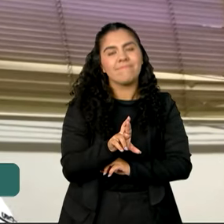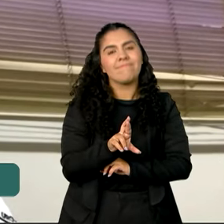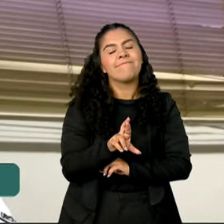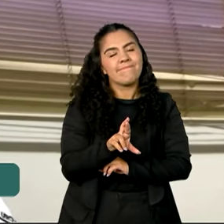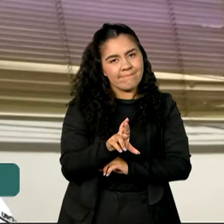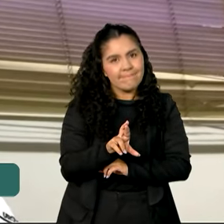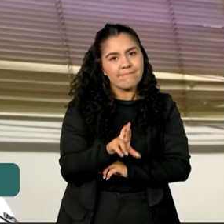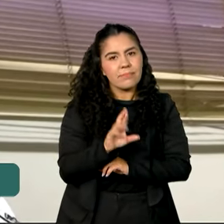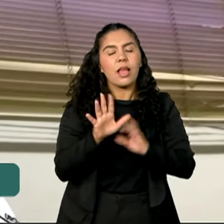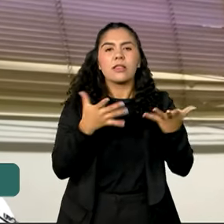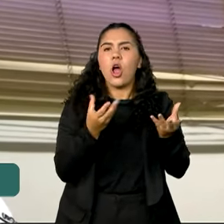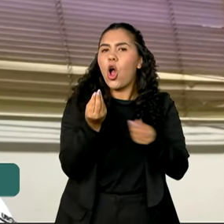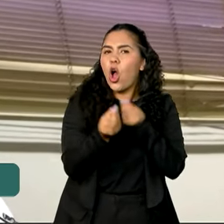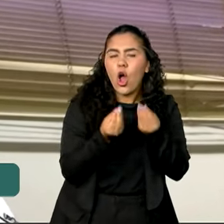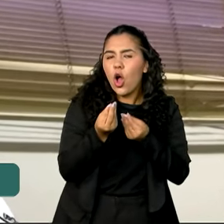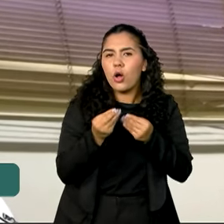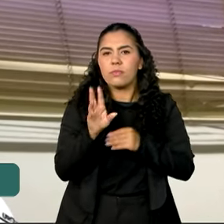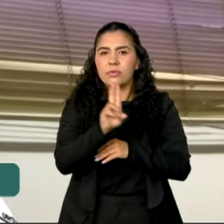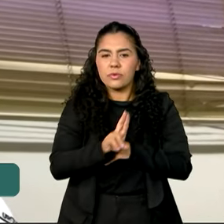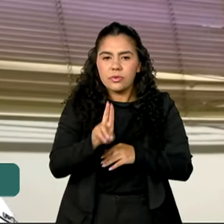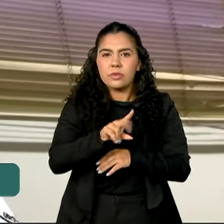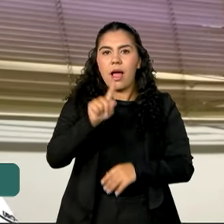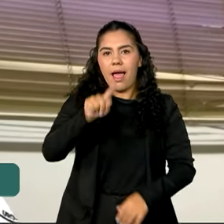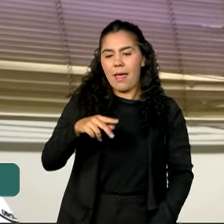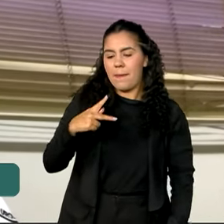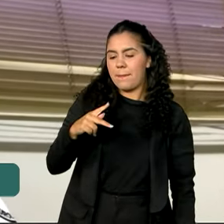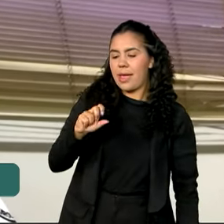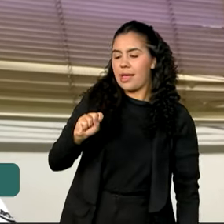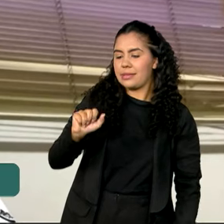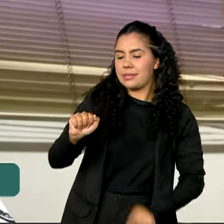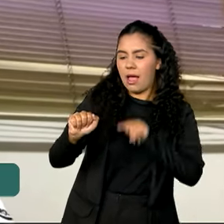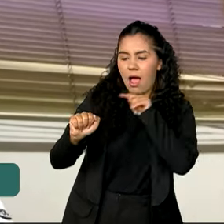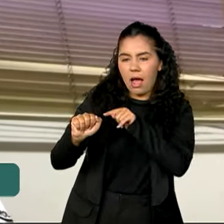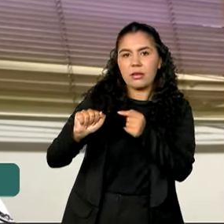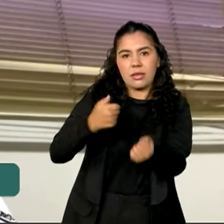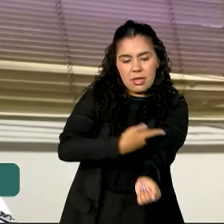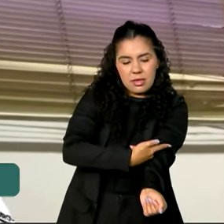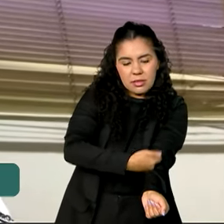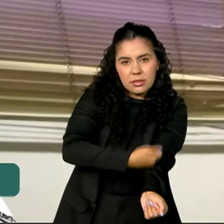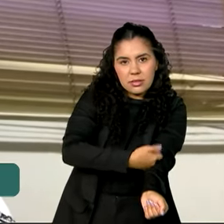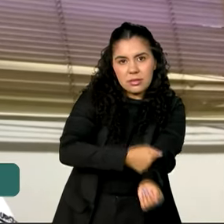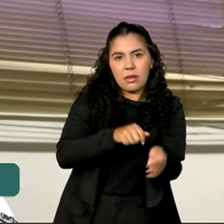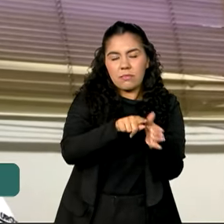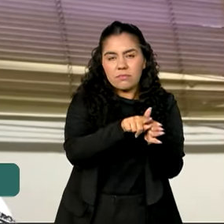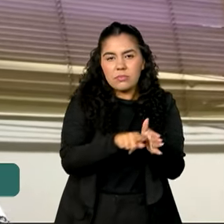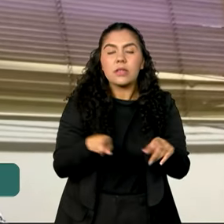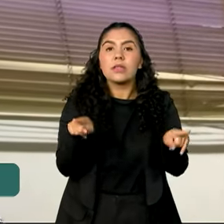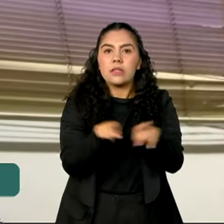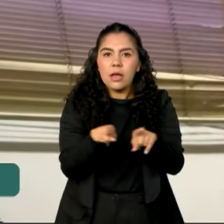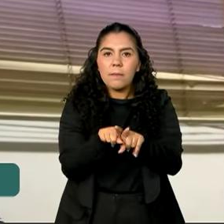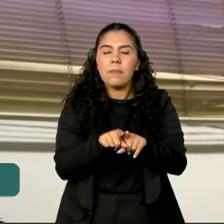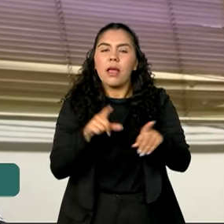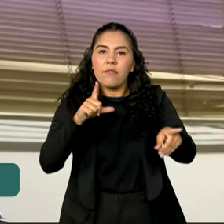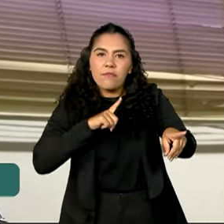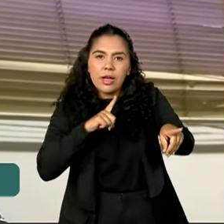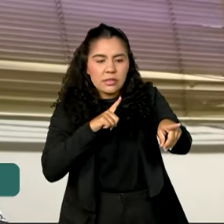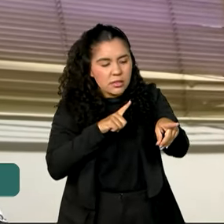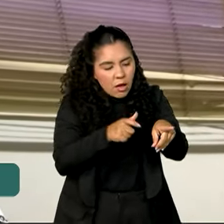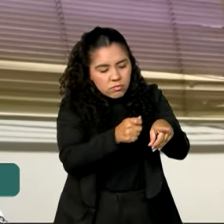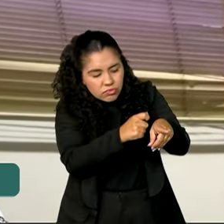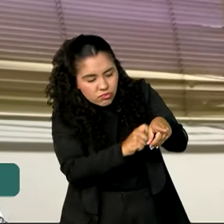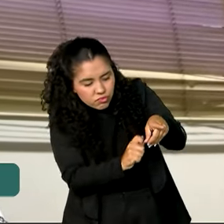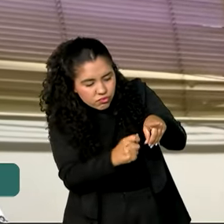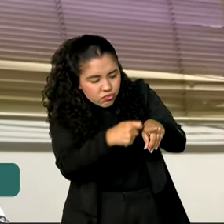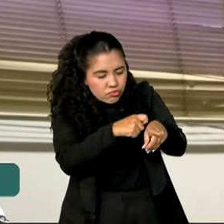O que a gente utiliza mais hoje é o PSA e tem se divulgado muito a questão da imagem da próstata na